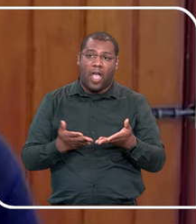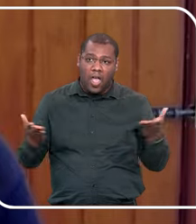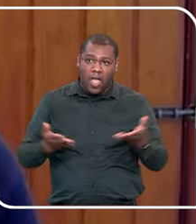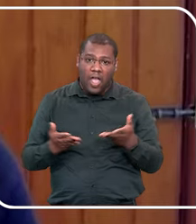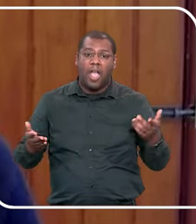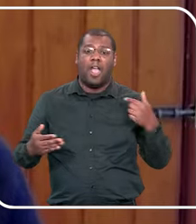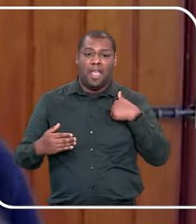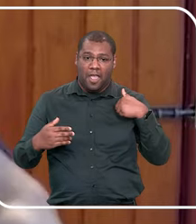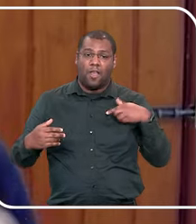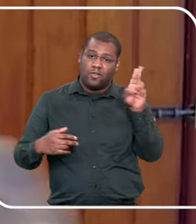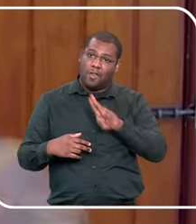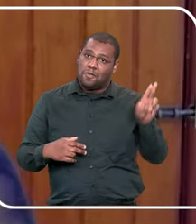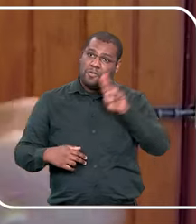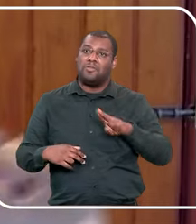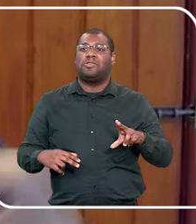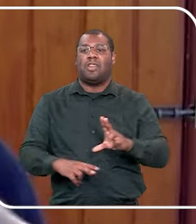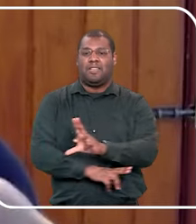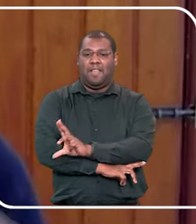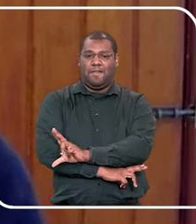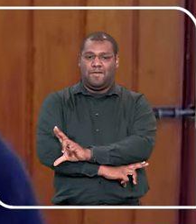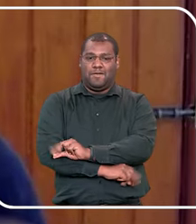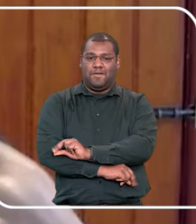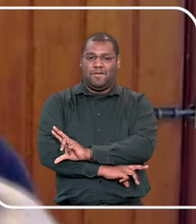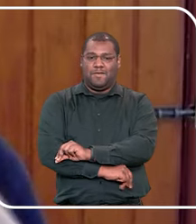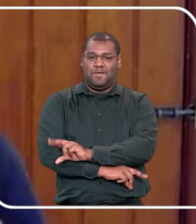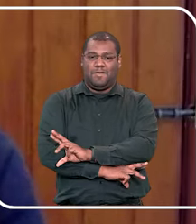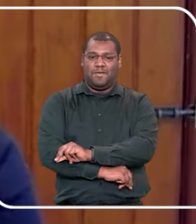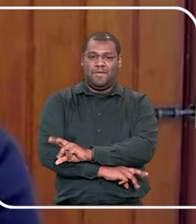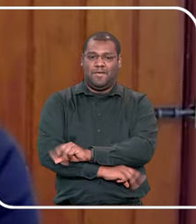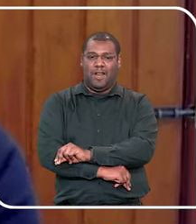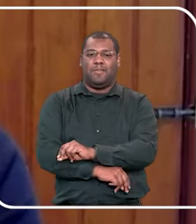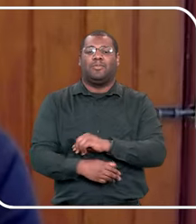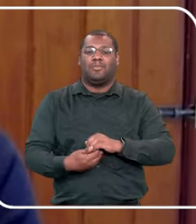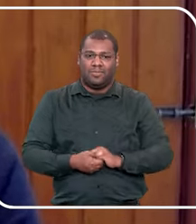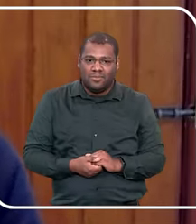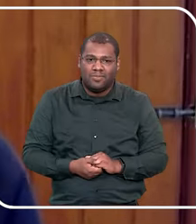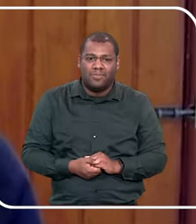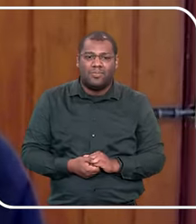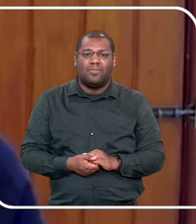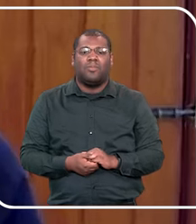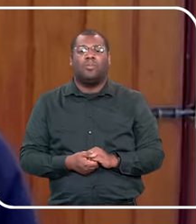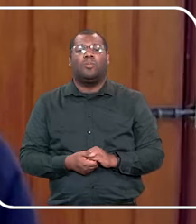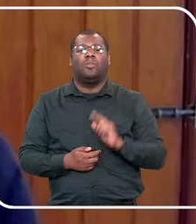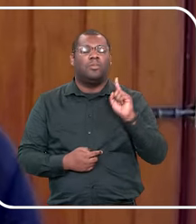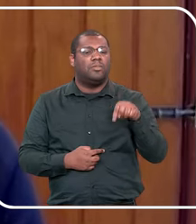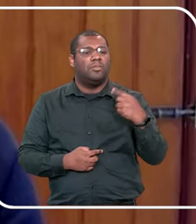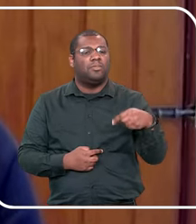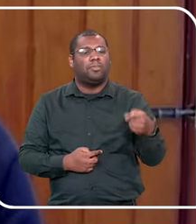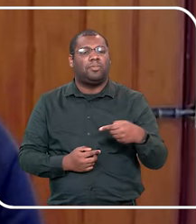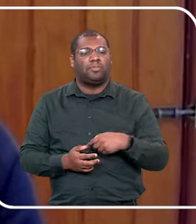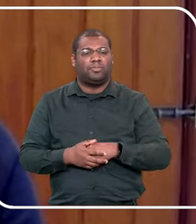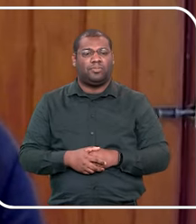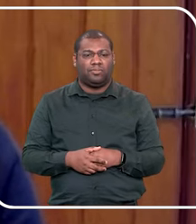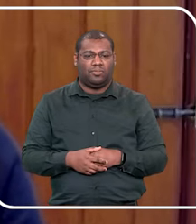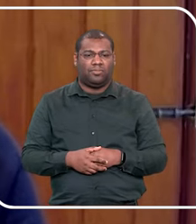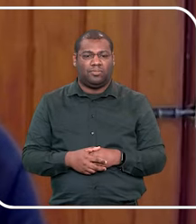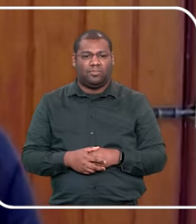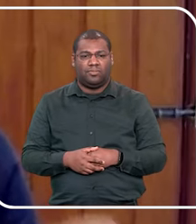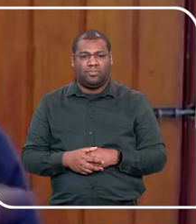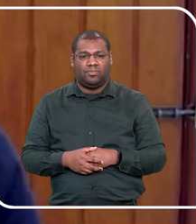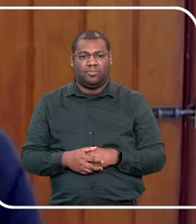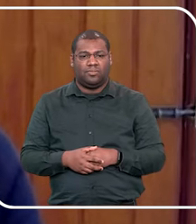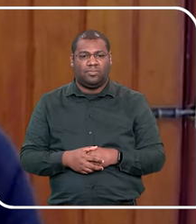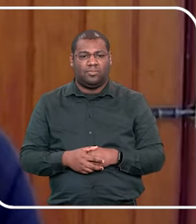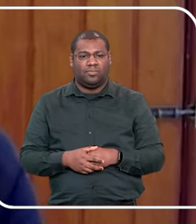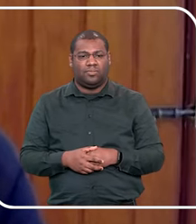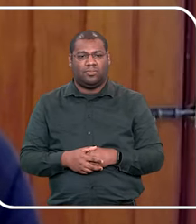ínfima, ela já estava vestindo aquelas fraldinhas de vestir sozinha, e um dia, eu precisei